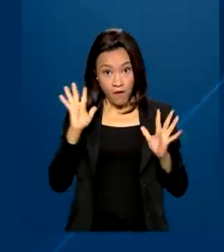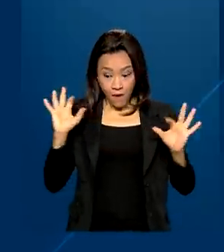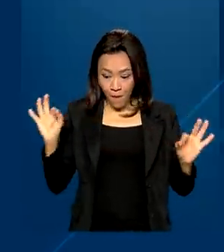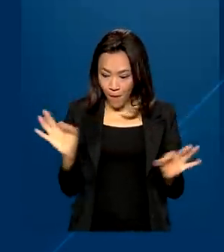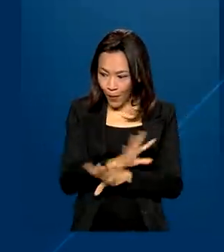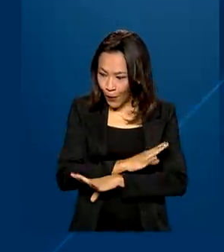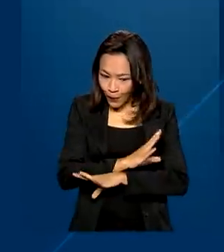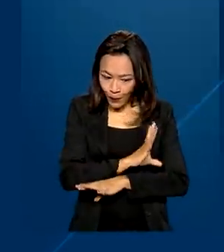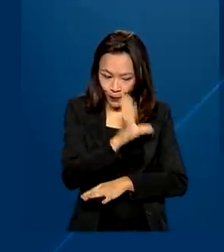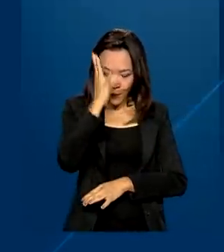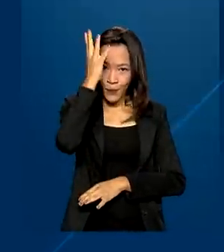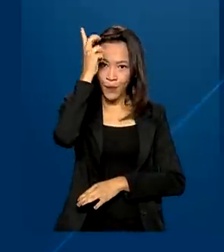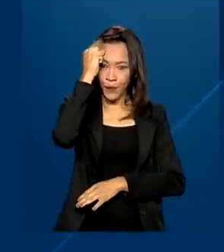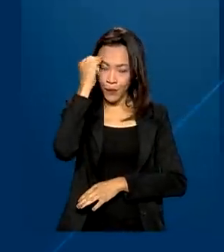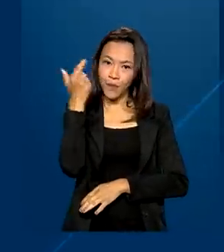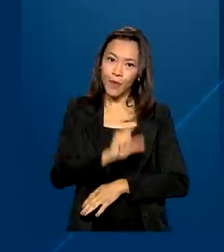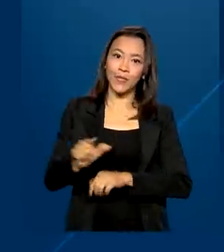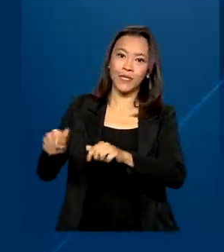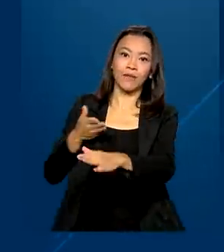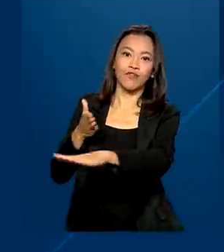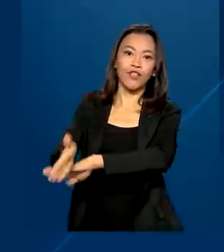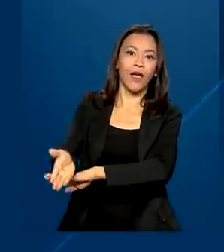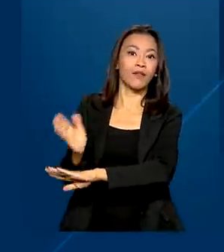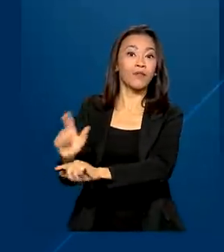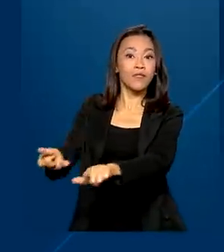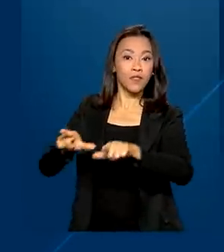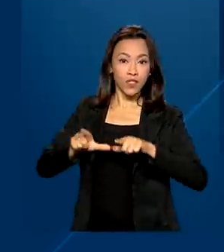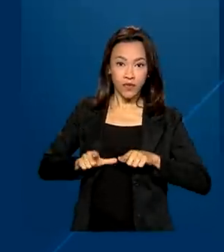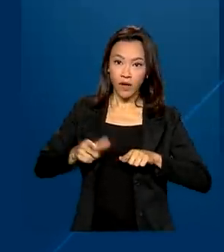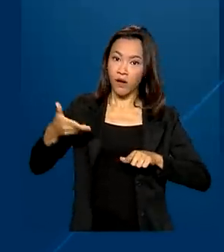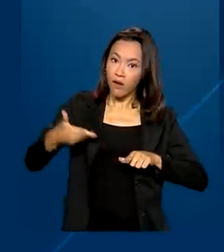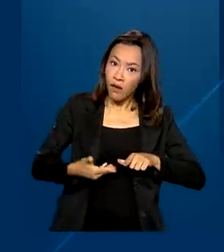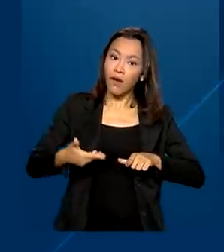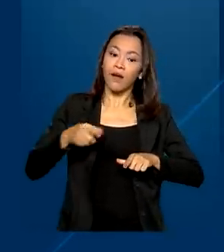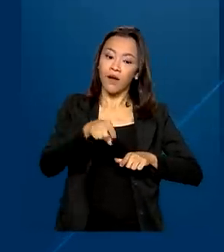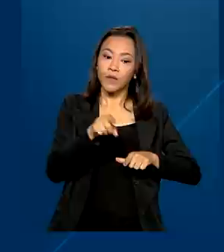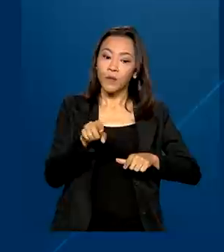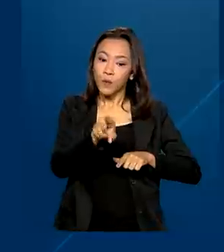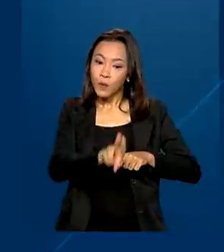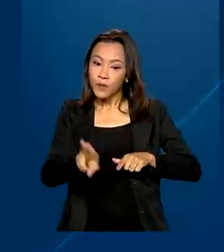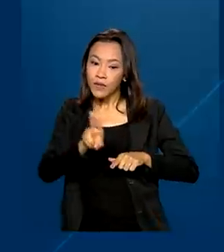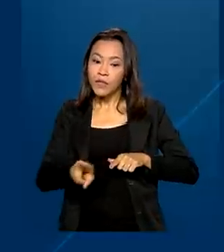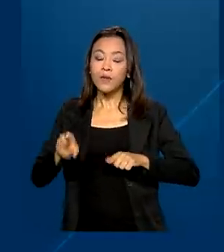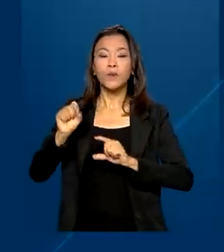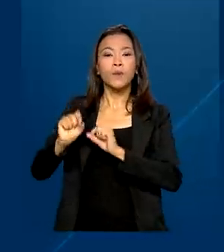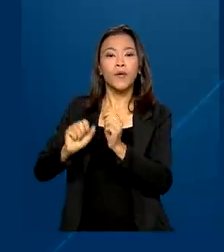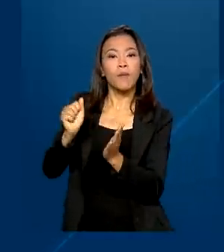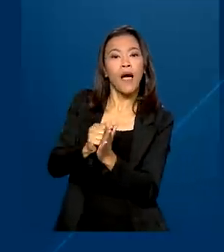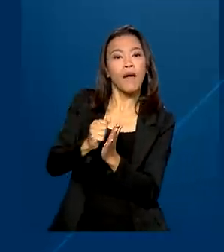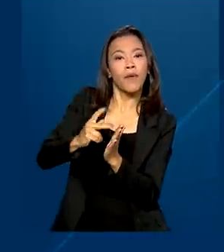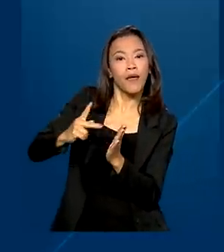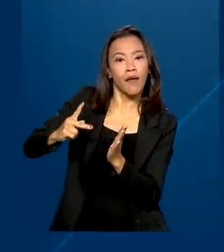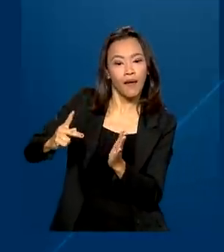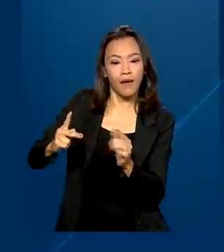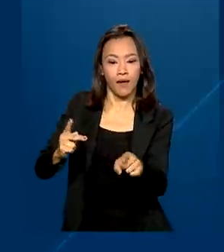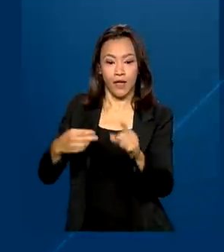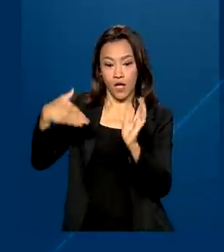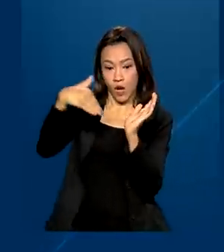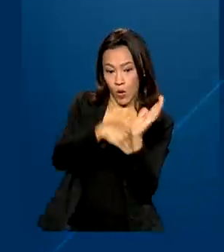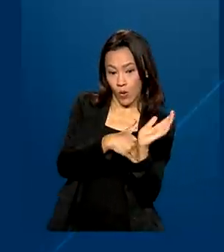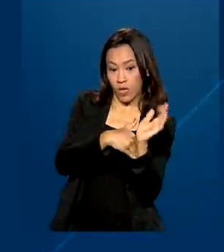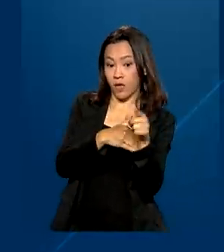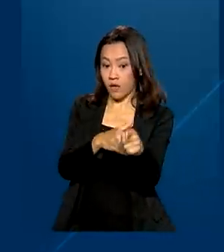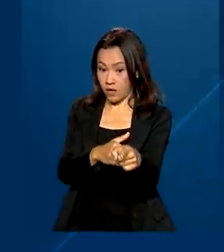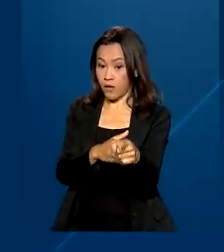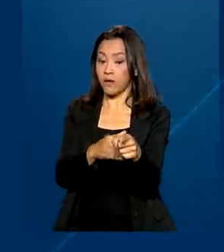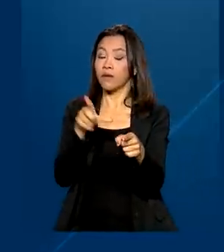poder acessar o certificado de forma digital por meio do aplicativo Aplicador Legal e utilizar o login e a senha